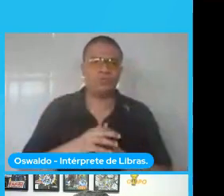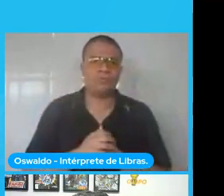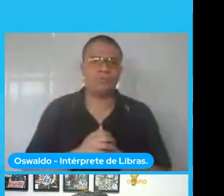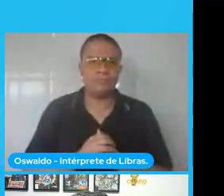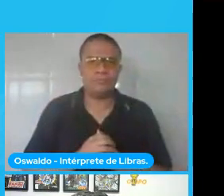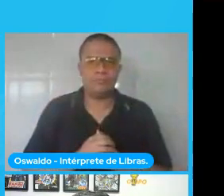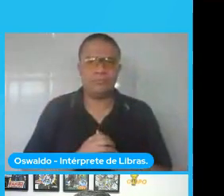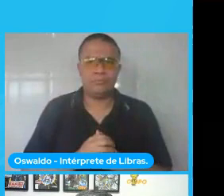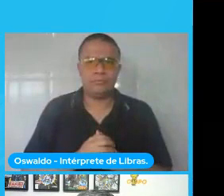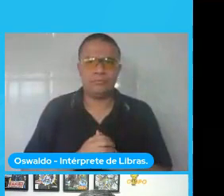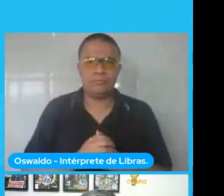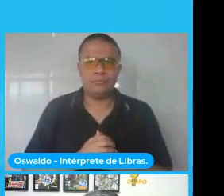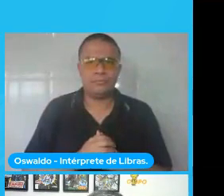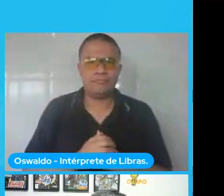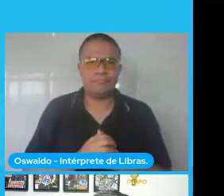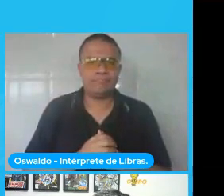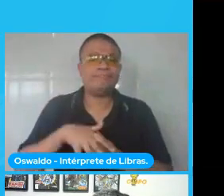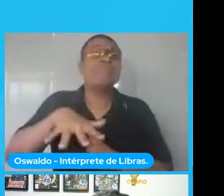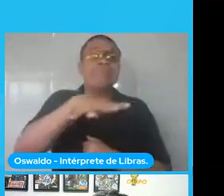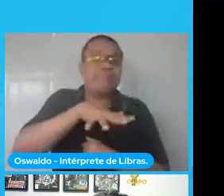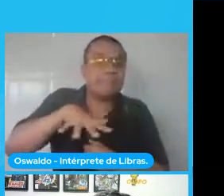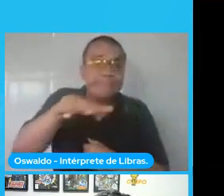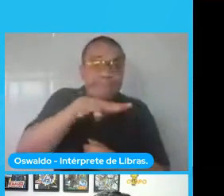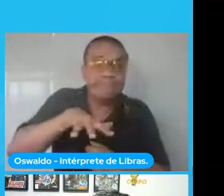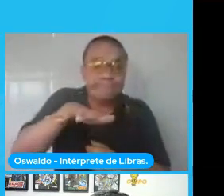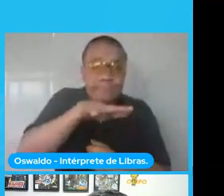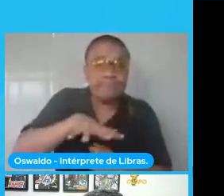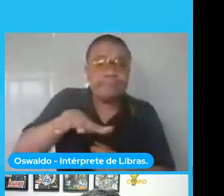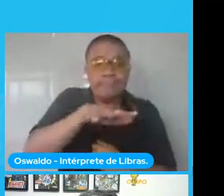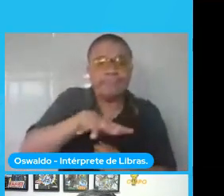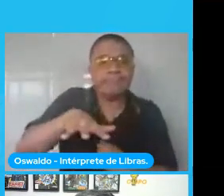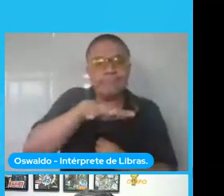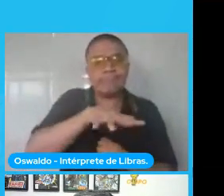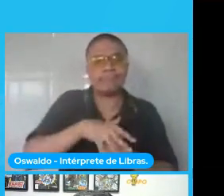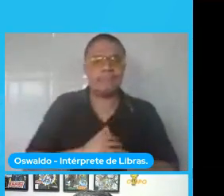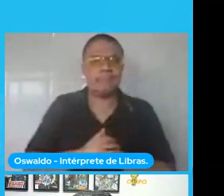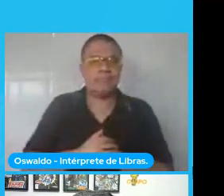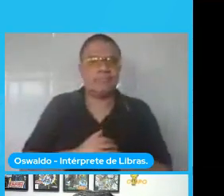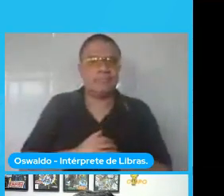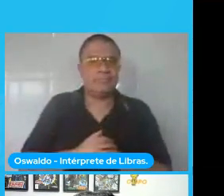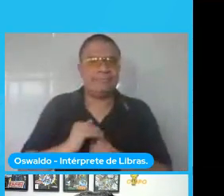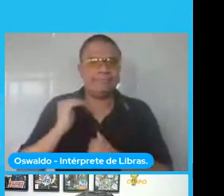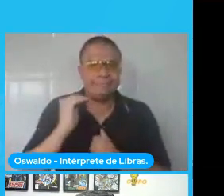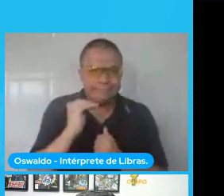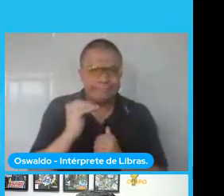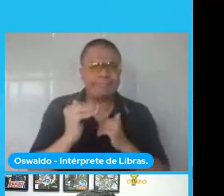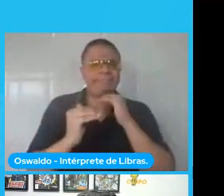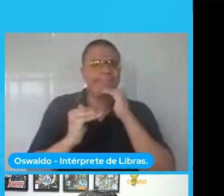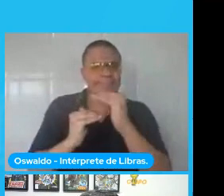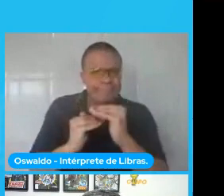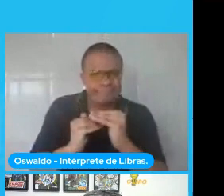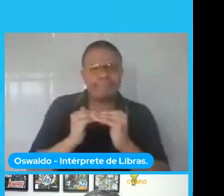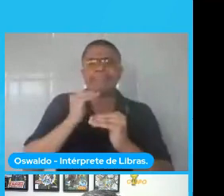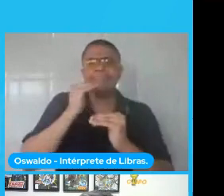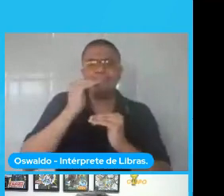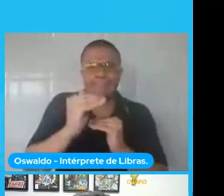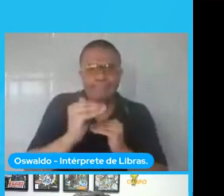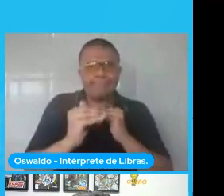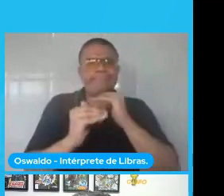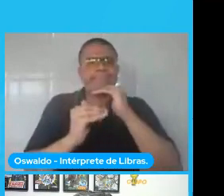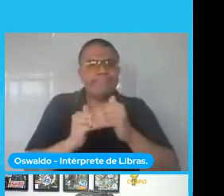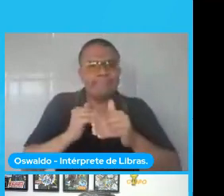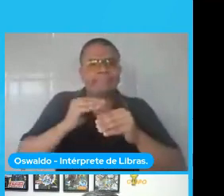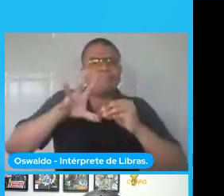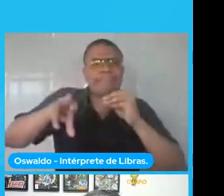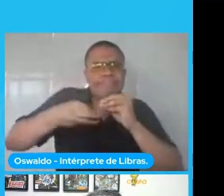Essa área, ela vem sendo construída em cima de outras áreas, né, em conjunto com